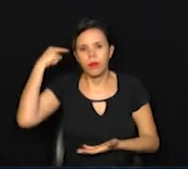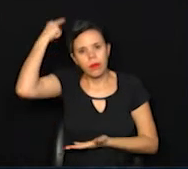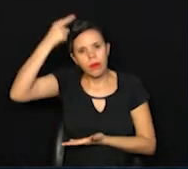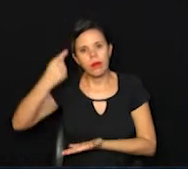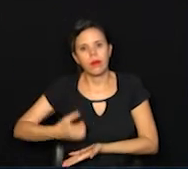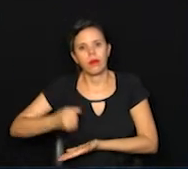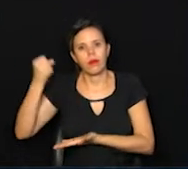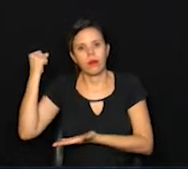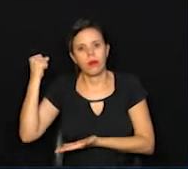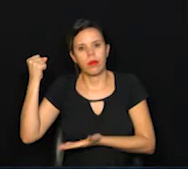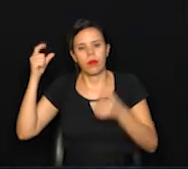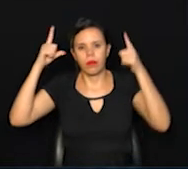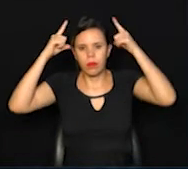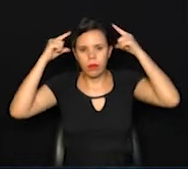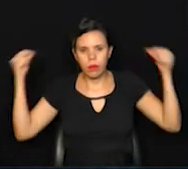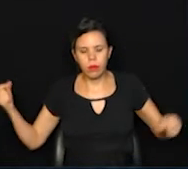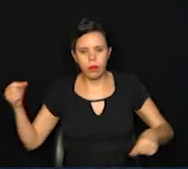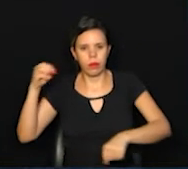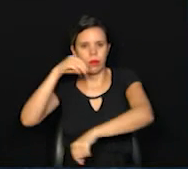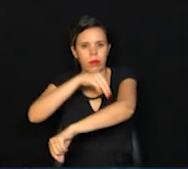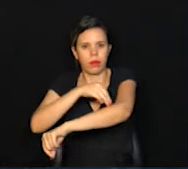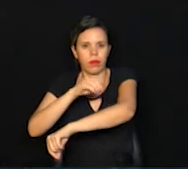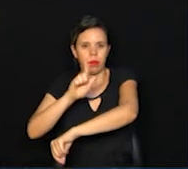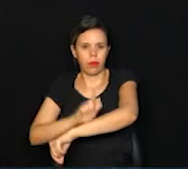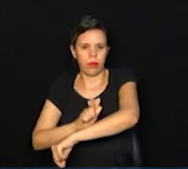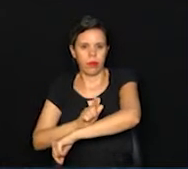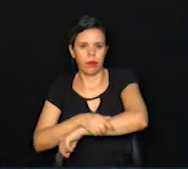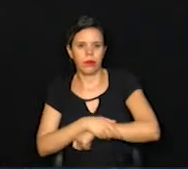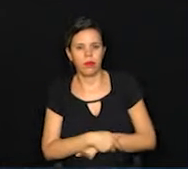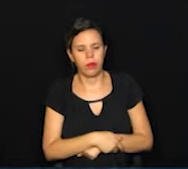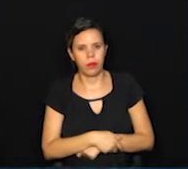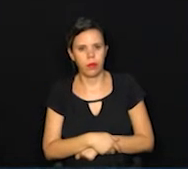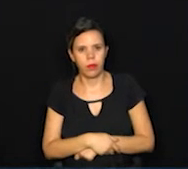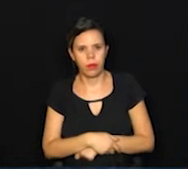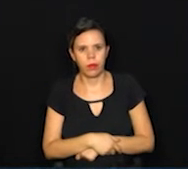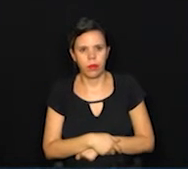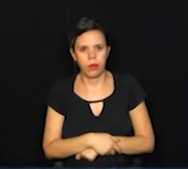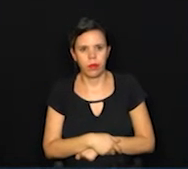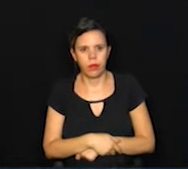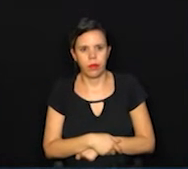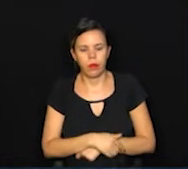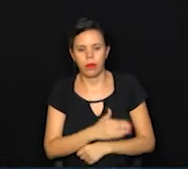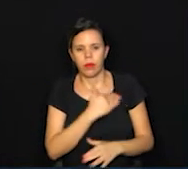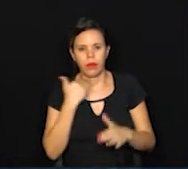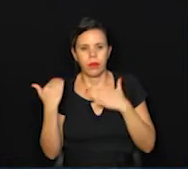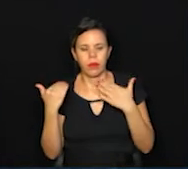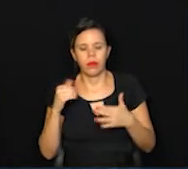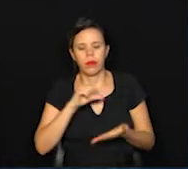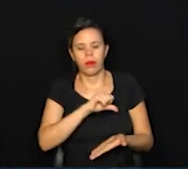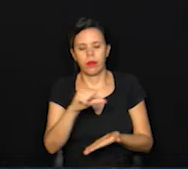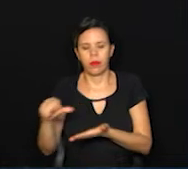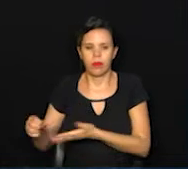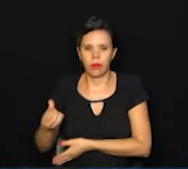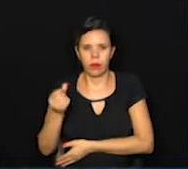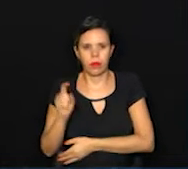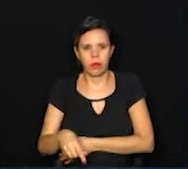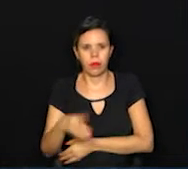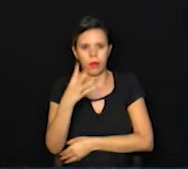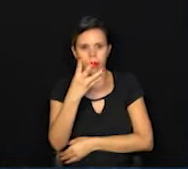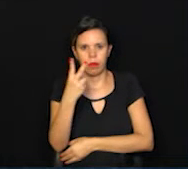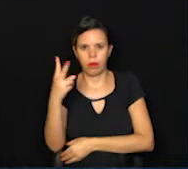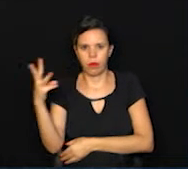Santo Antônio de Posse, Olambra e Morungaba. Agora, gente vai falar dos óbitos na nossa região. 6